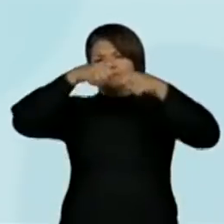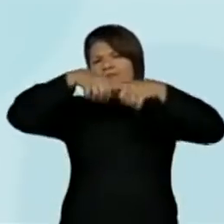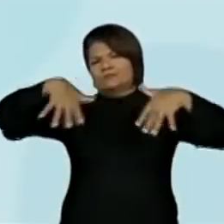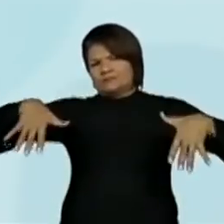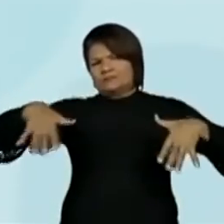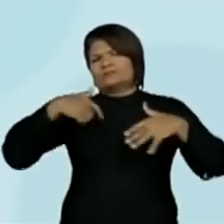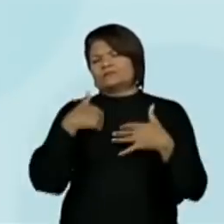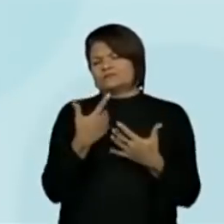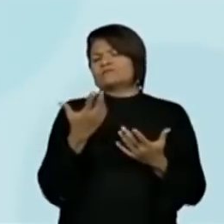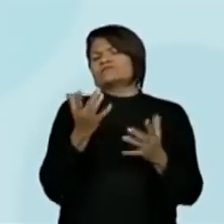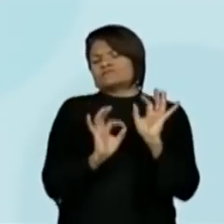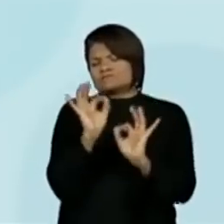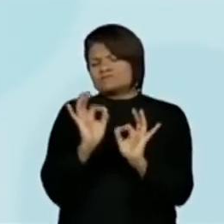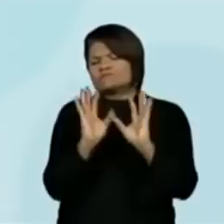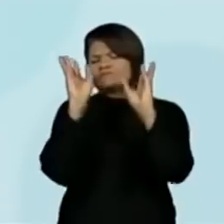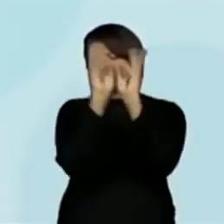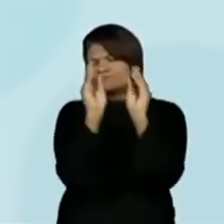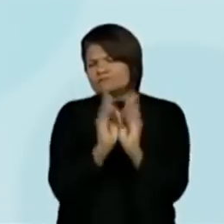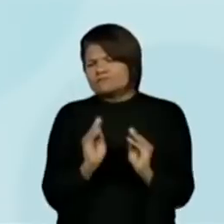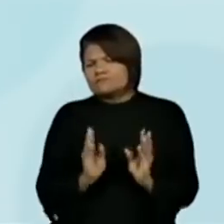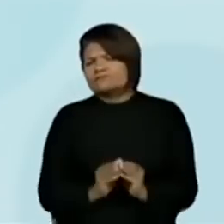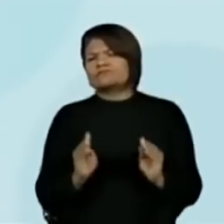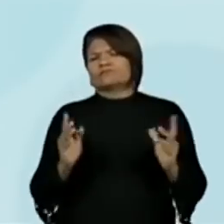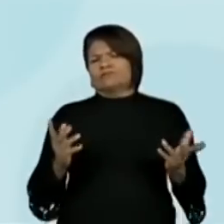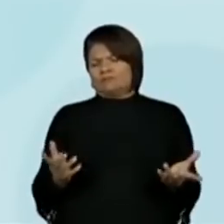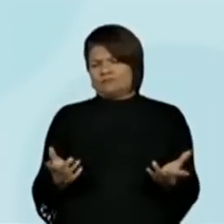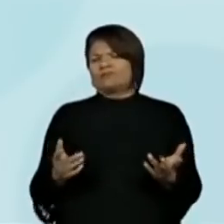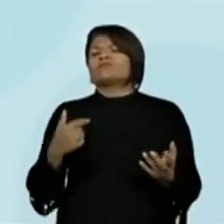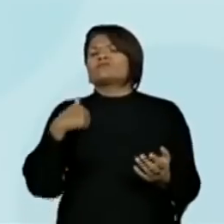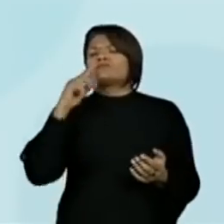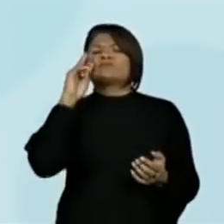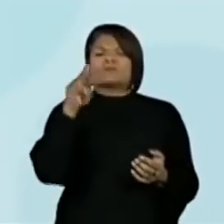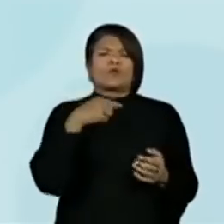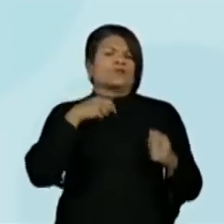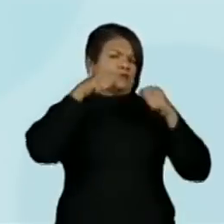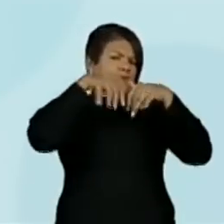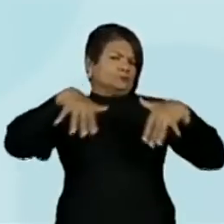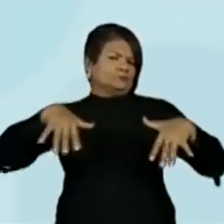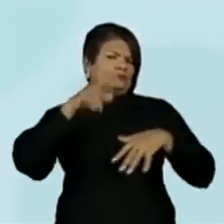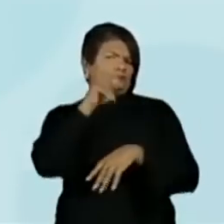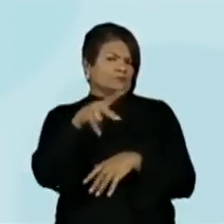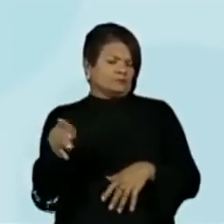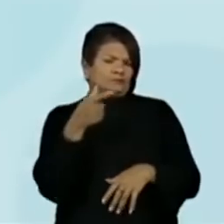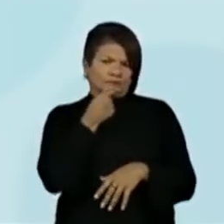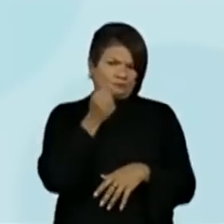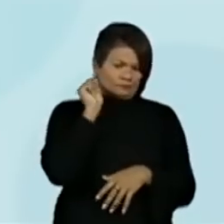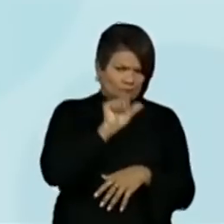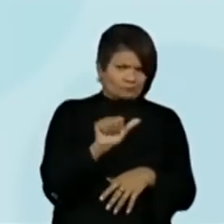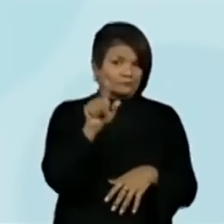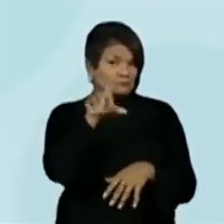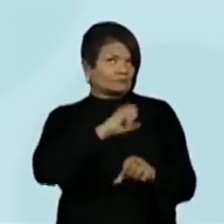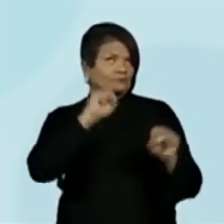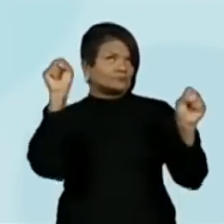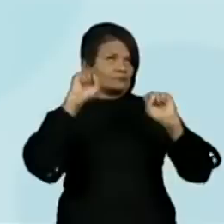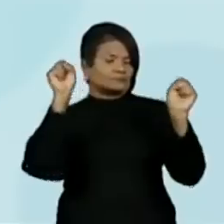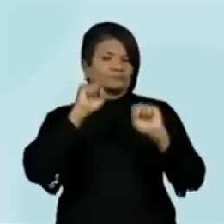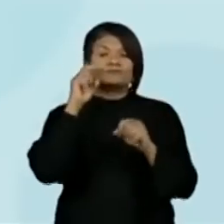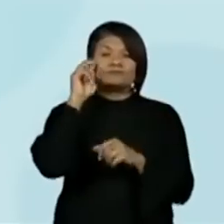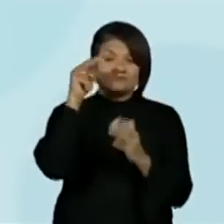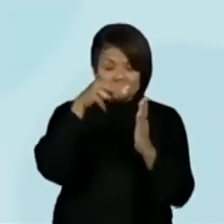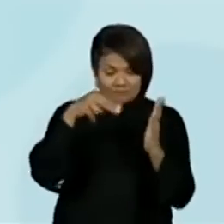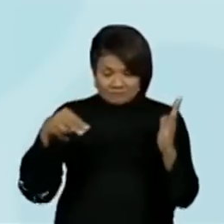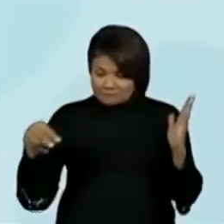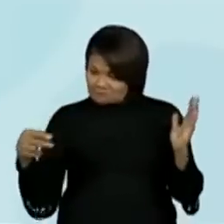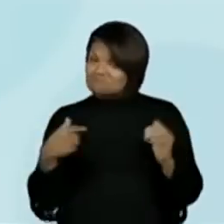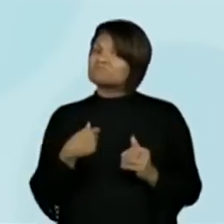faça resumos, resenhos. Quero ver esses mapas aí. A prof de vocês, o professor, a professora vai amar ver mapa